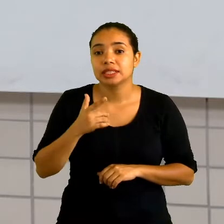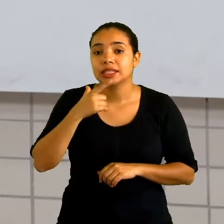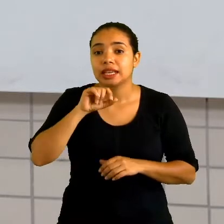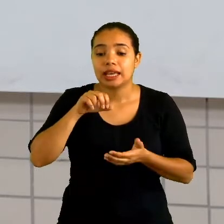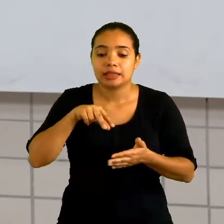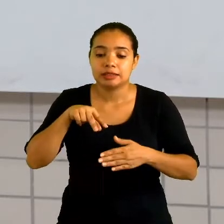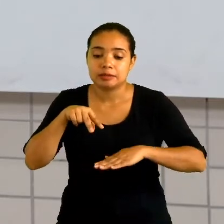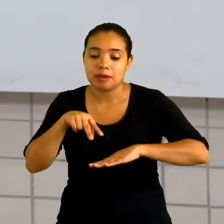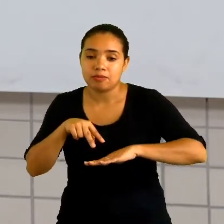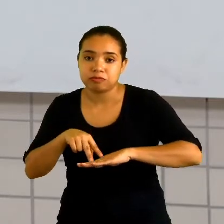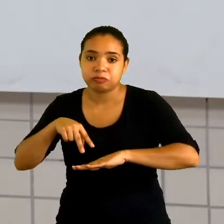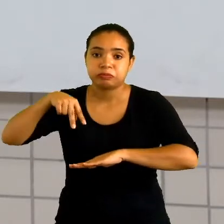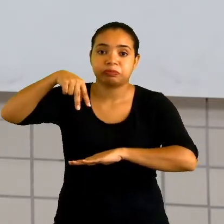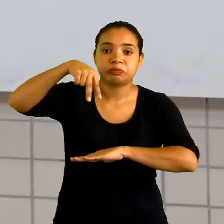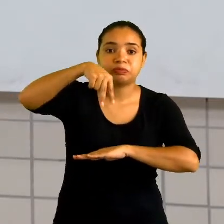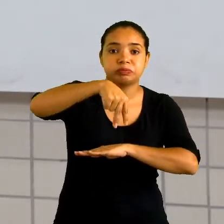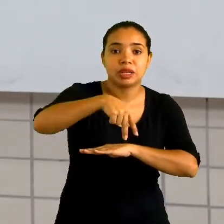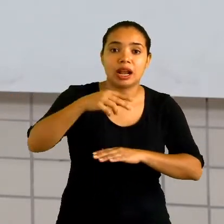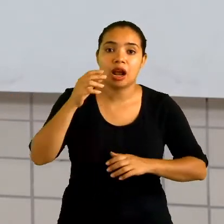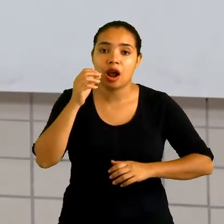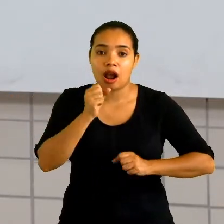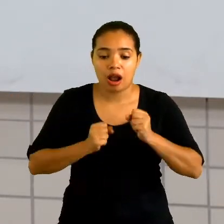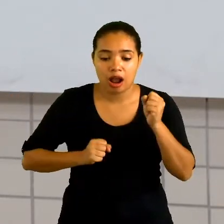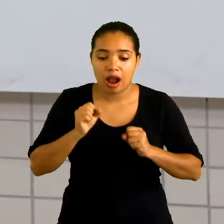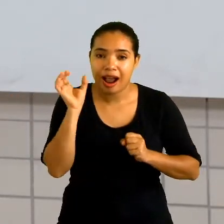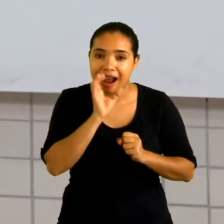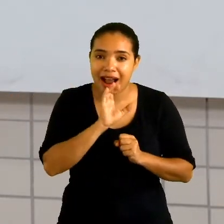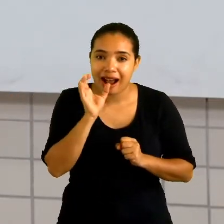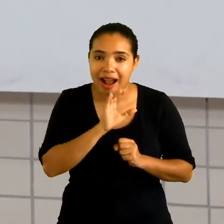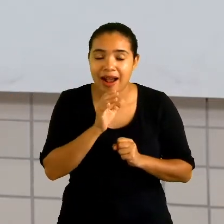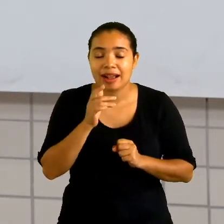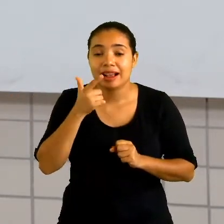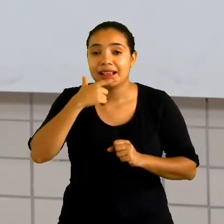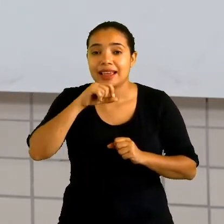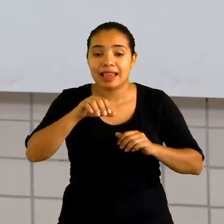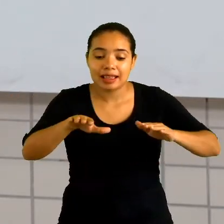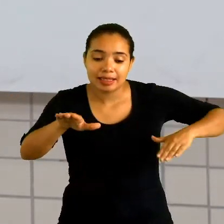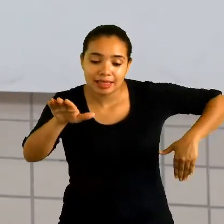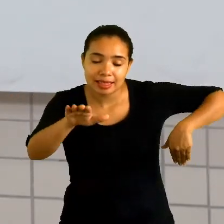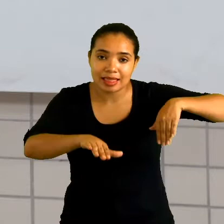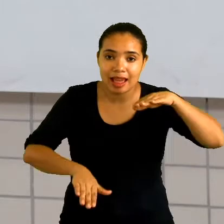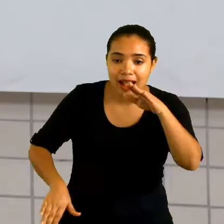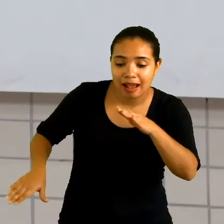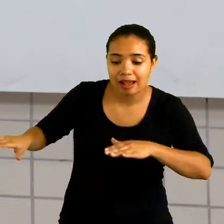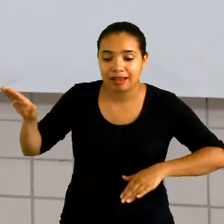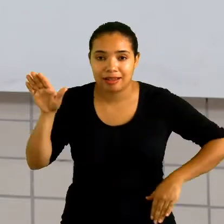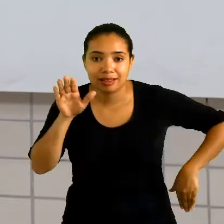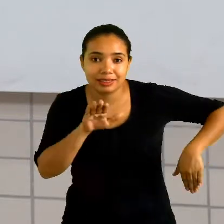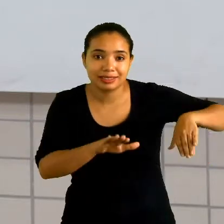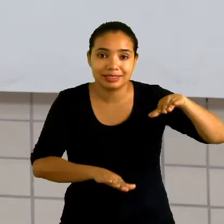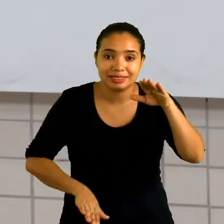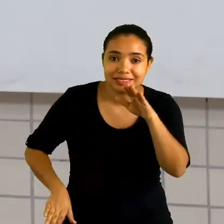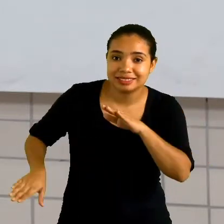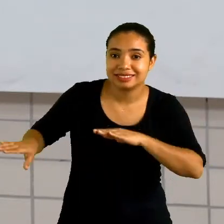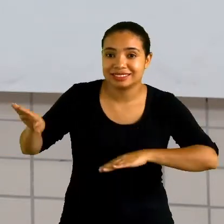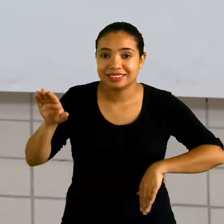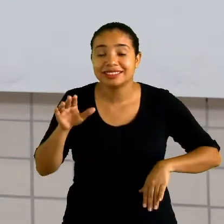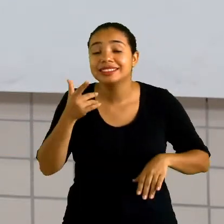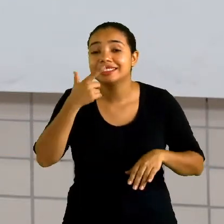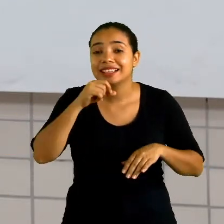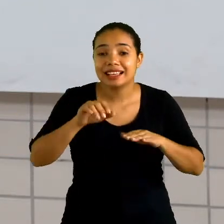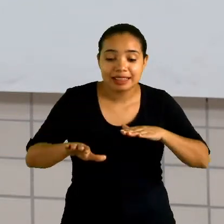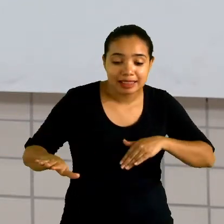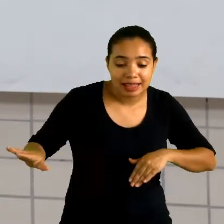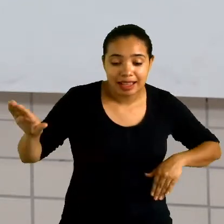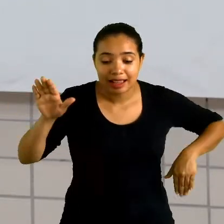mais longe, quem corre mais rápido, quem nada mais rápido, isso mesmo, a natação é um esporte de marca, quem nada